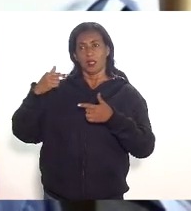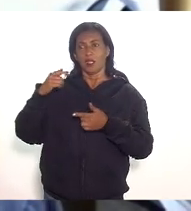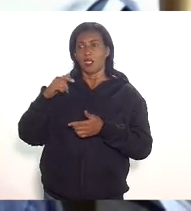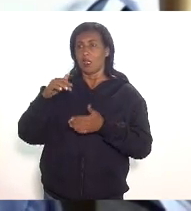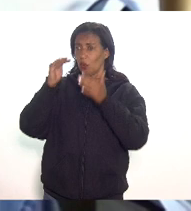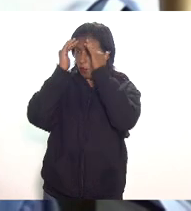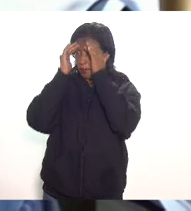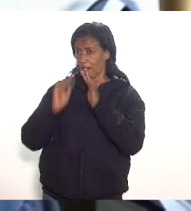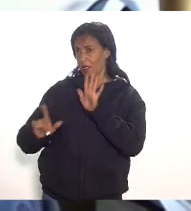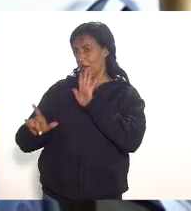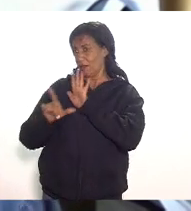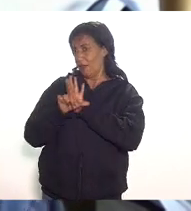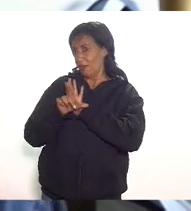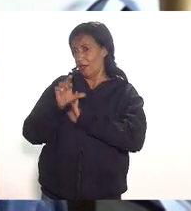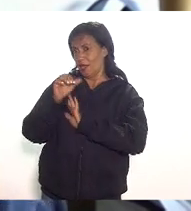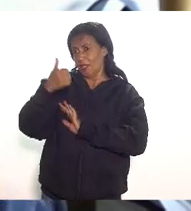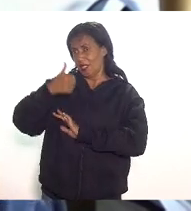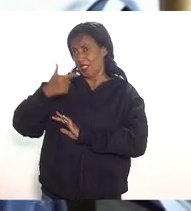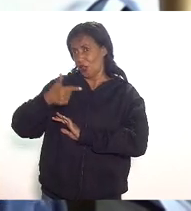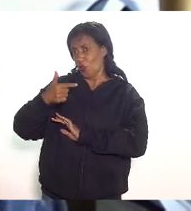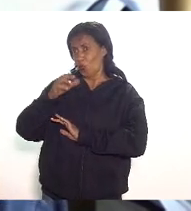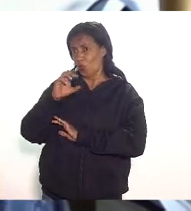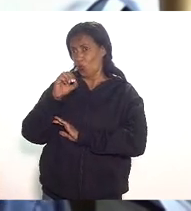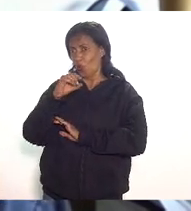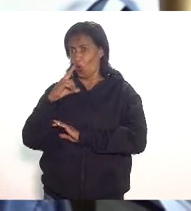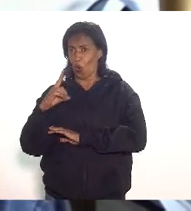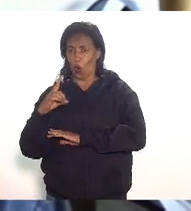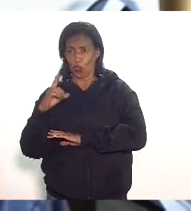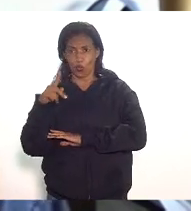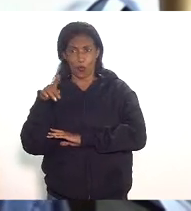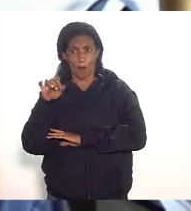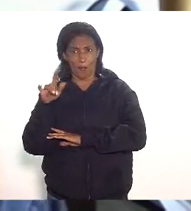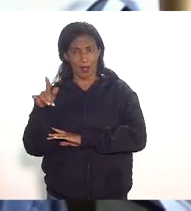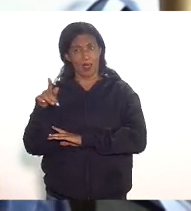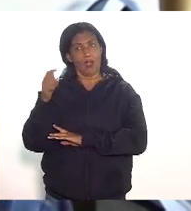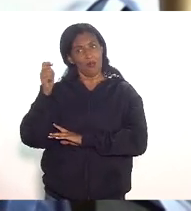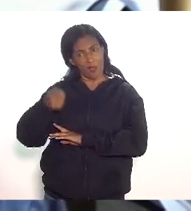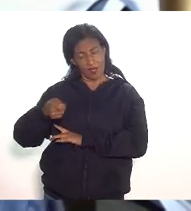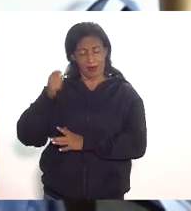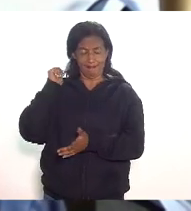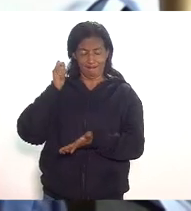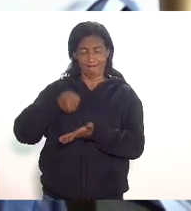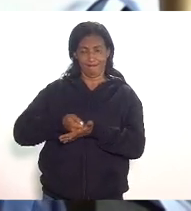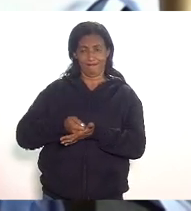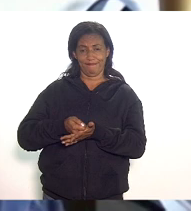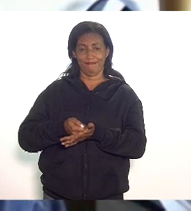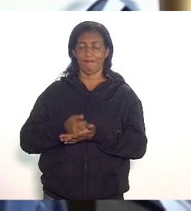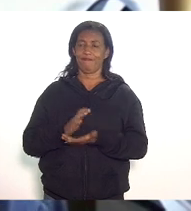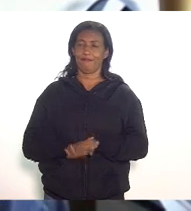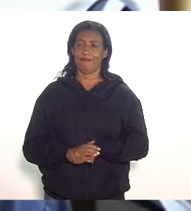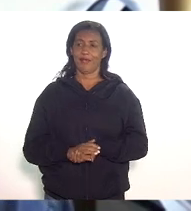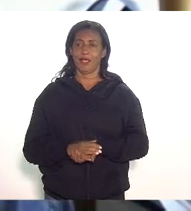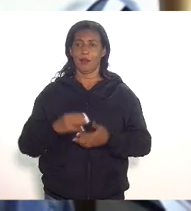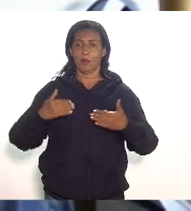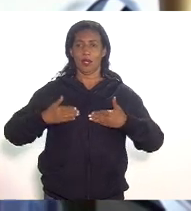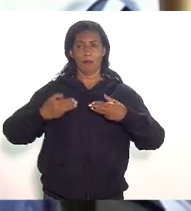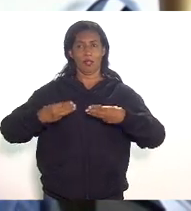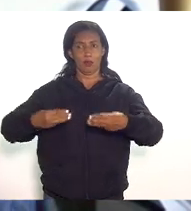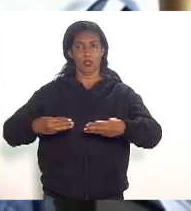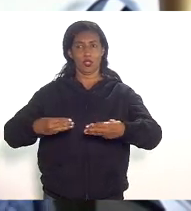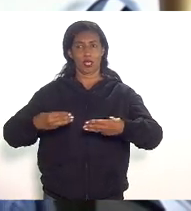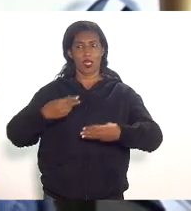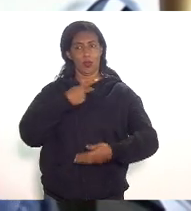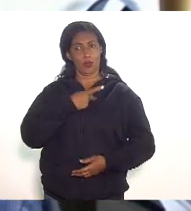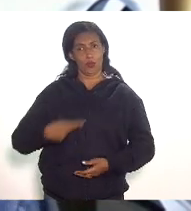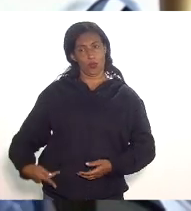for do código penal denunciado pelo ministério público vai ter que cumprir mesmo se também denunciado pelo ministério público foi improbidade